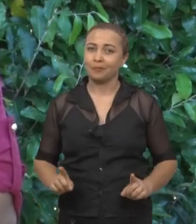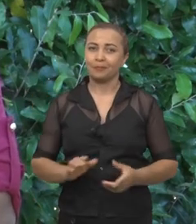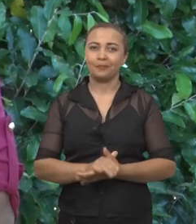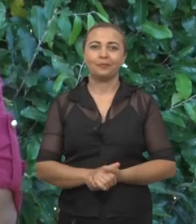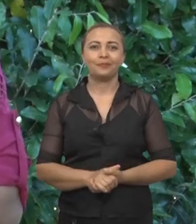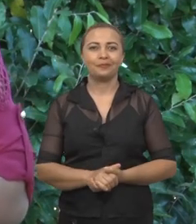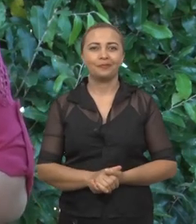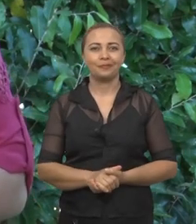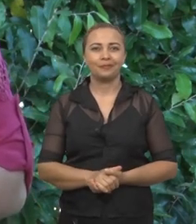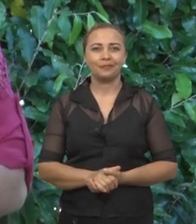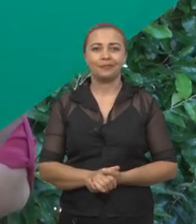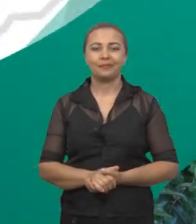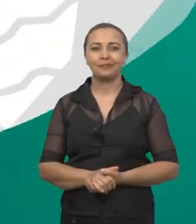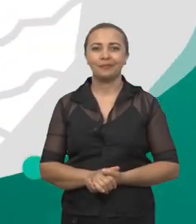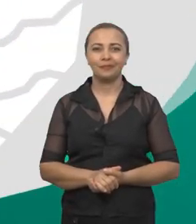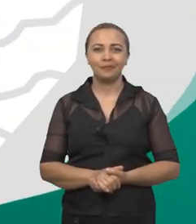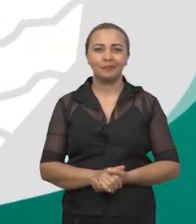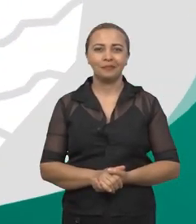deficiência.